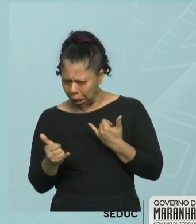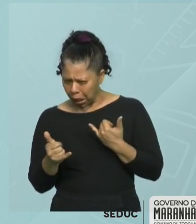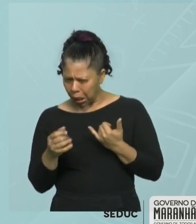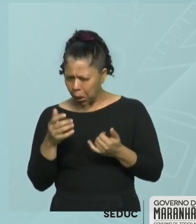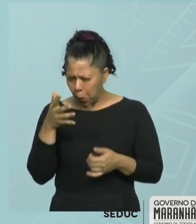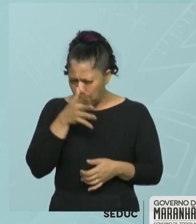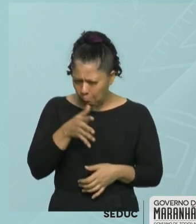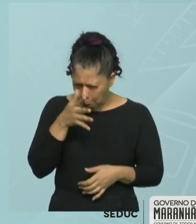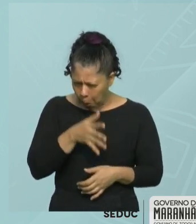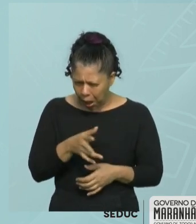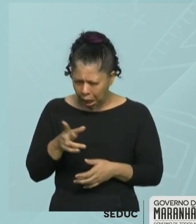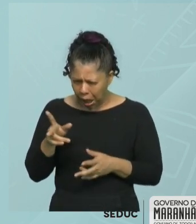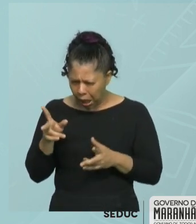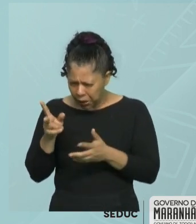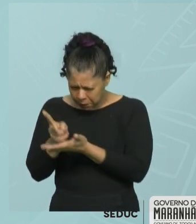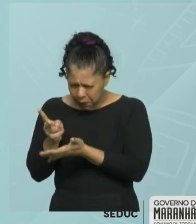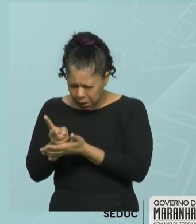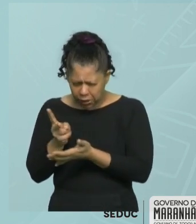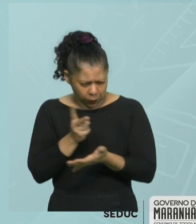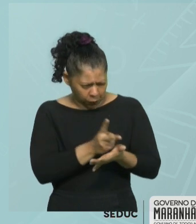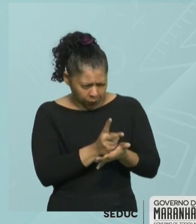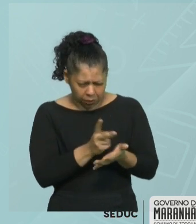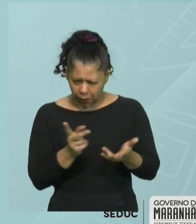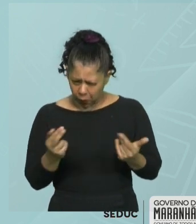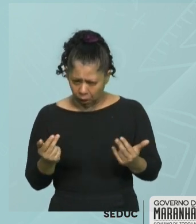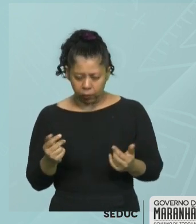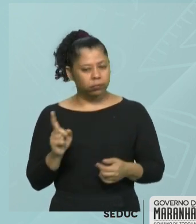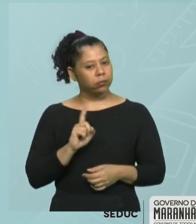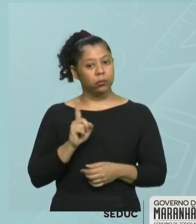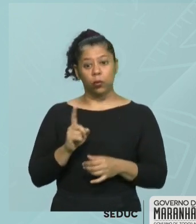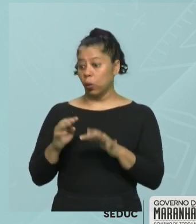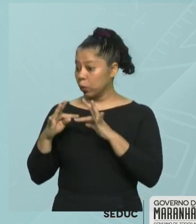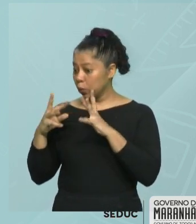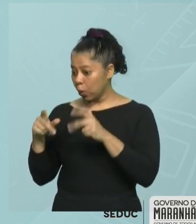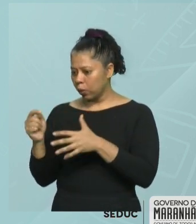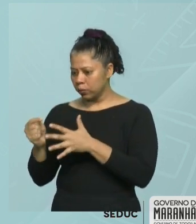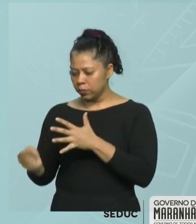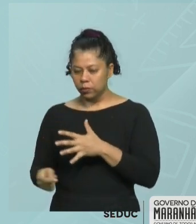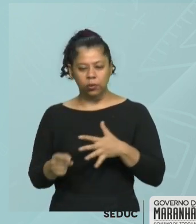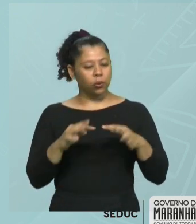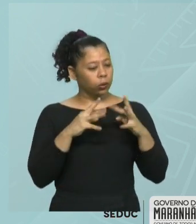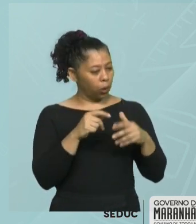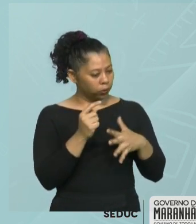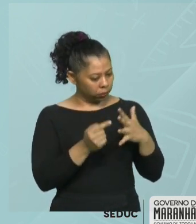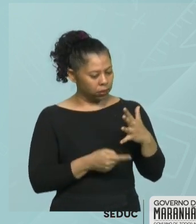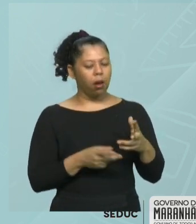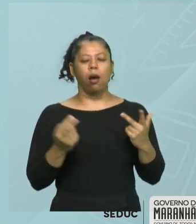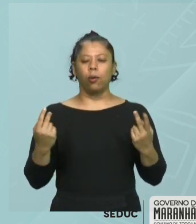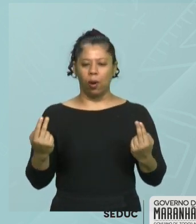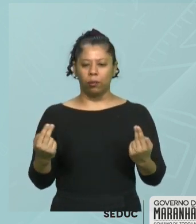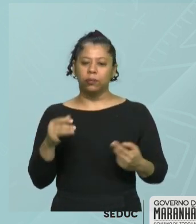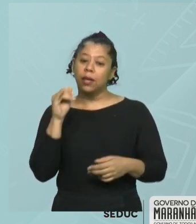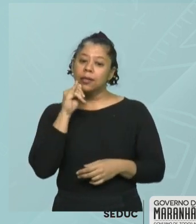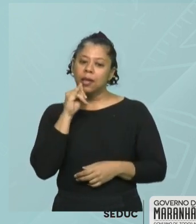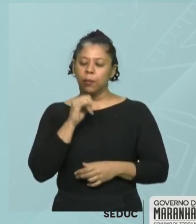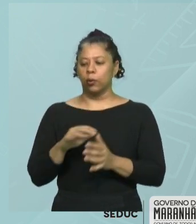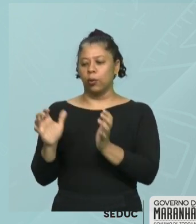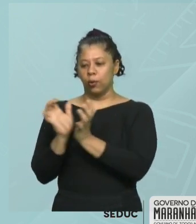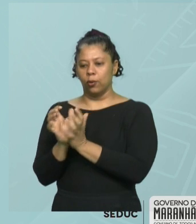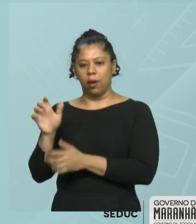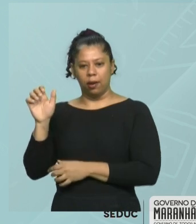Não. Tem que possuir todos os elementos iguais. Por exemplo, eu tenho aqui o conjunto A,